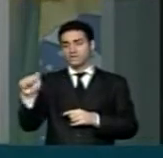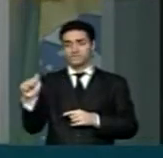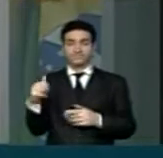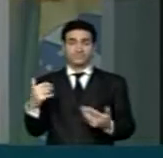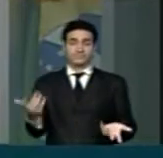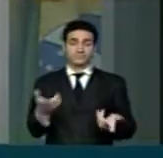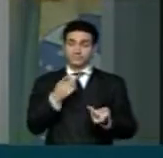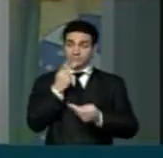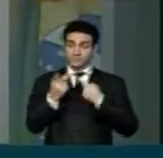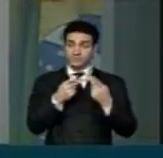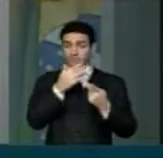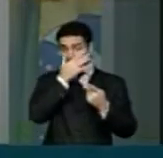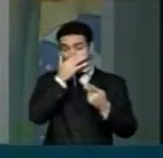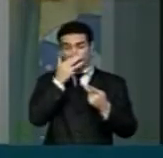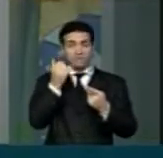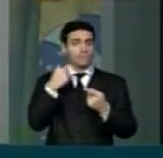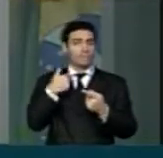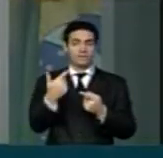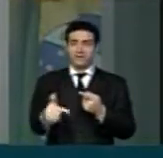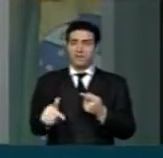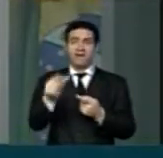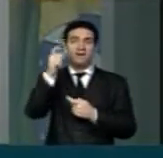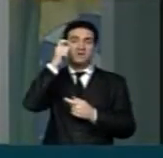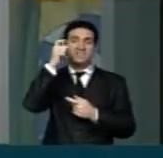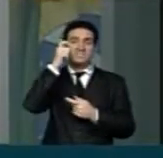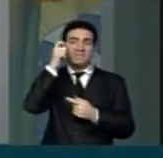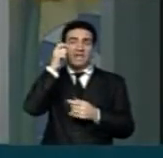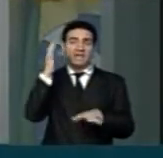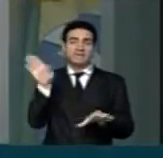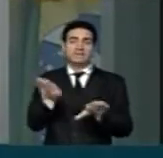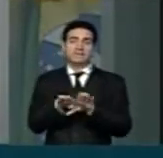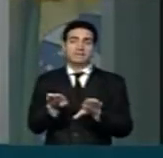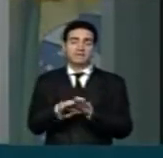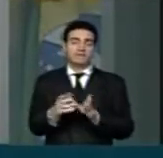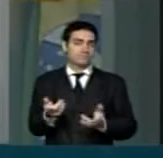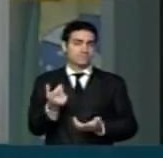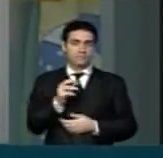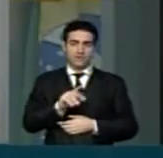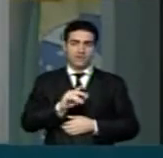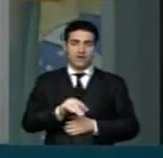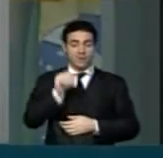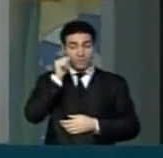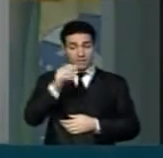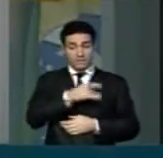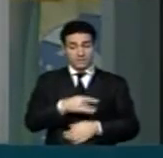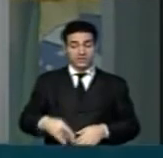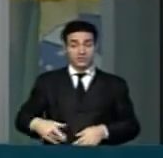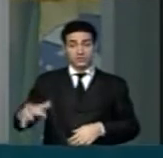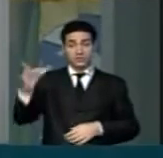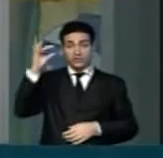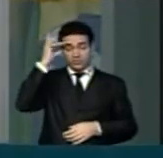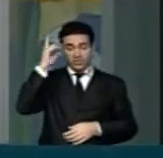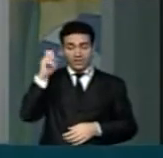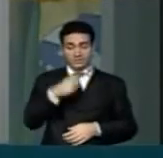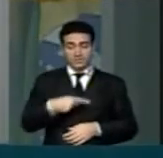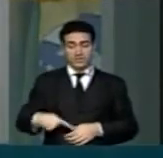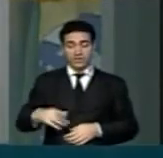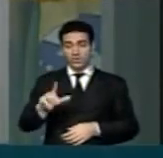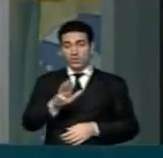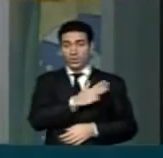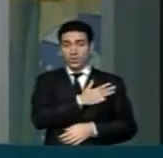quero dizer que não é coincidência isso. A Dilma, presidente Dilma, o ex-presidente Lula,